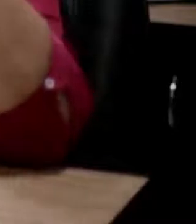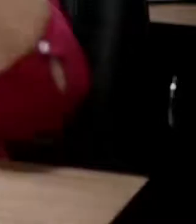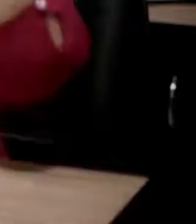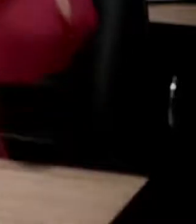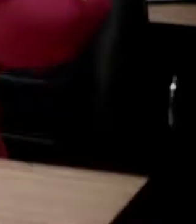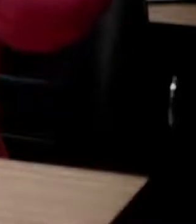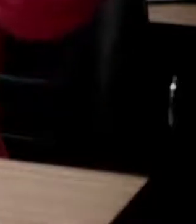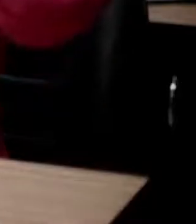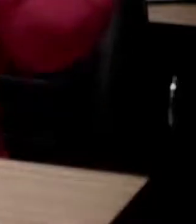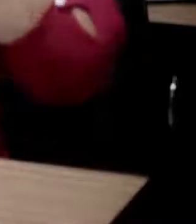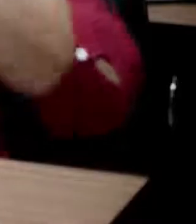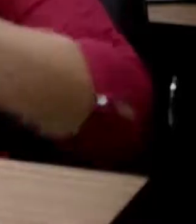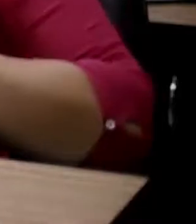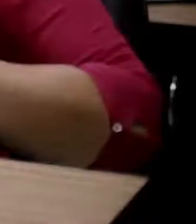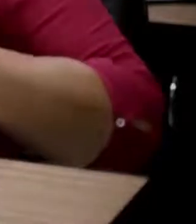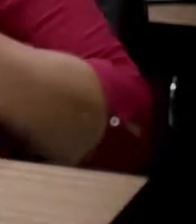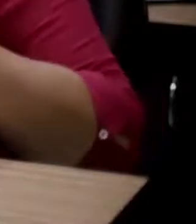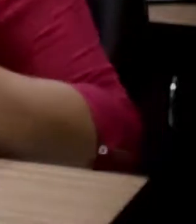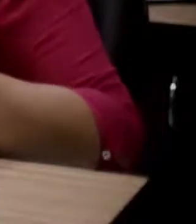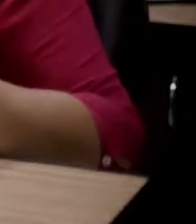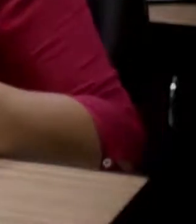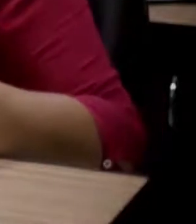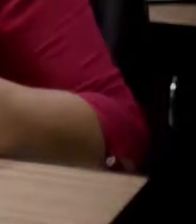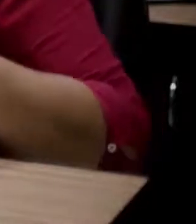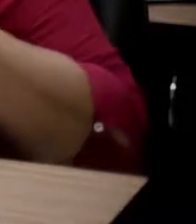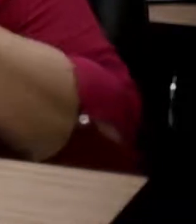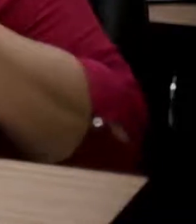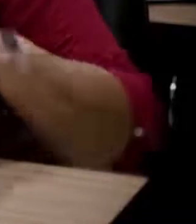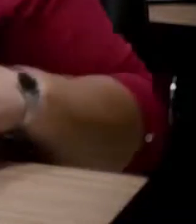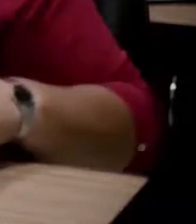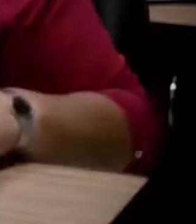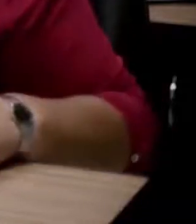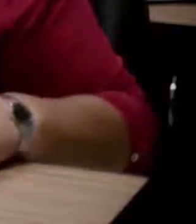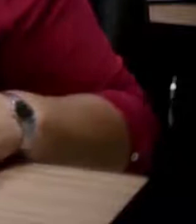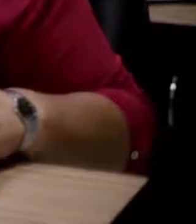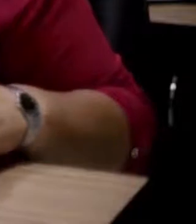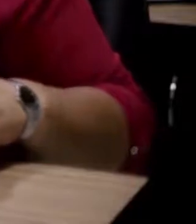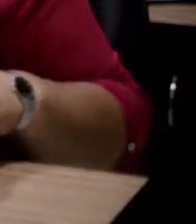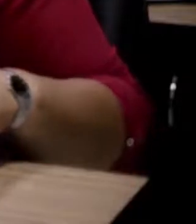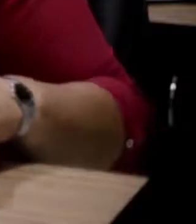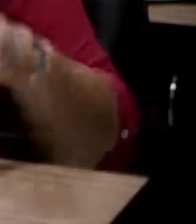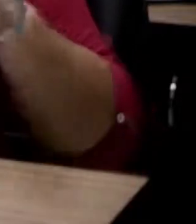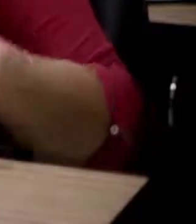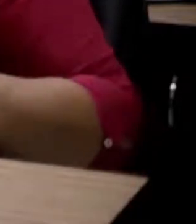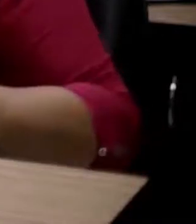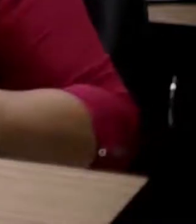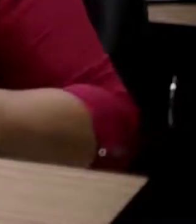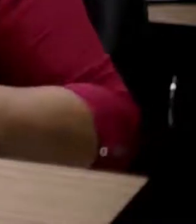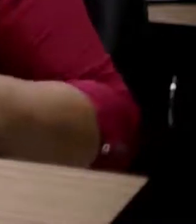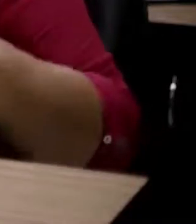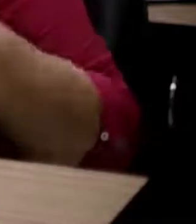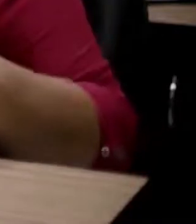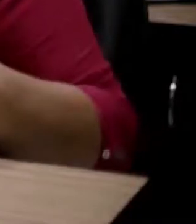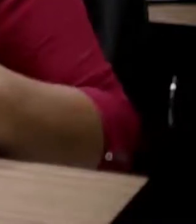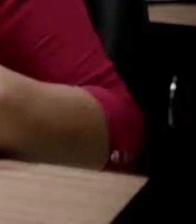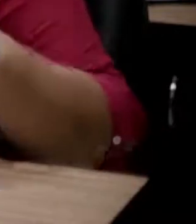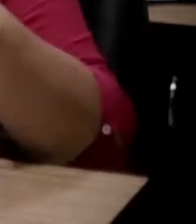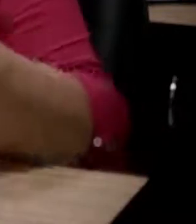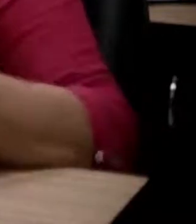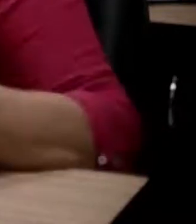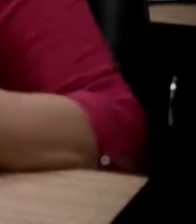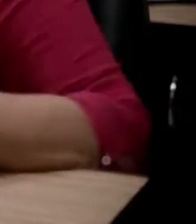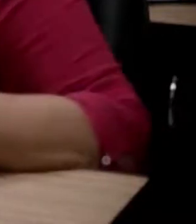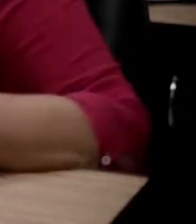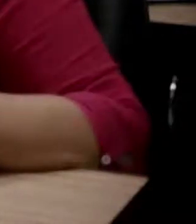que não tenha, num momento da sua vida, ou então sempre na sua vida, questionado sobre